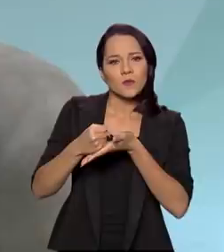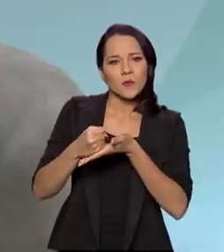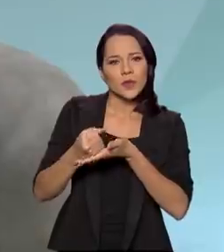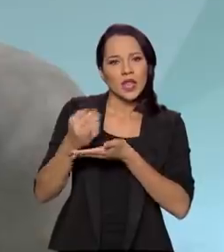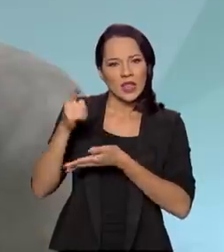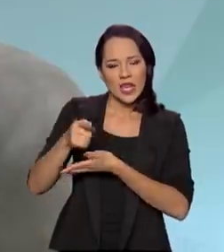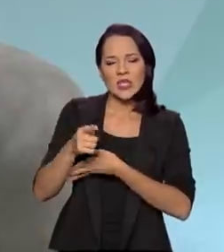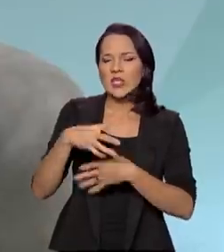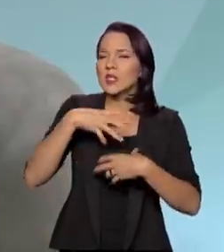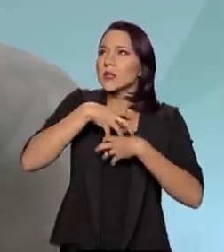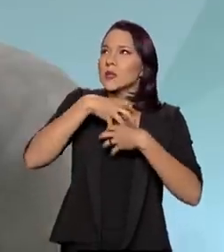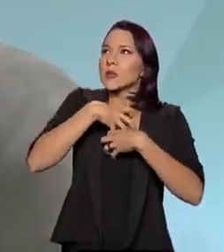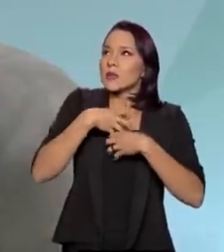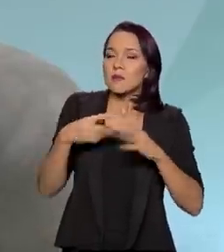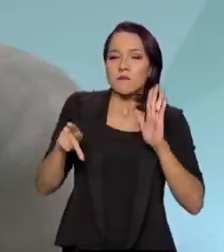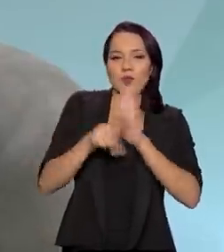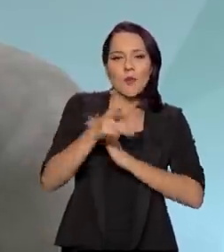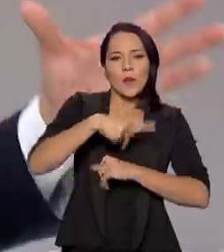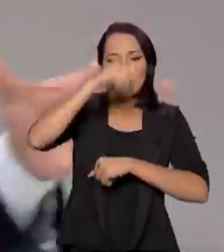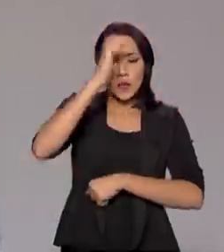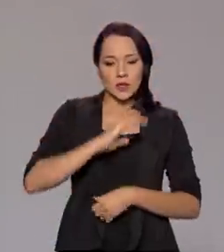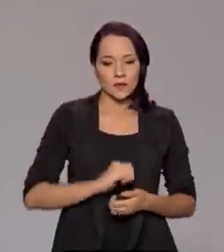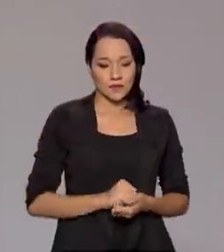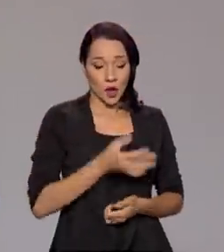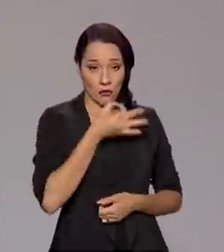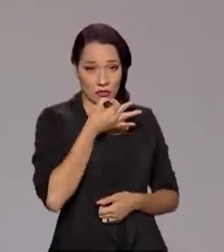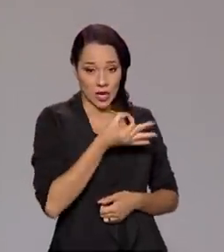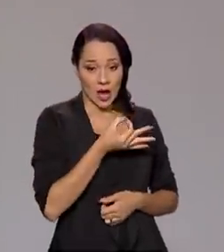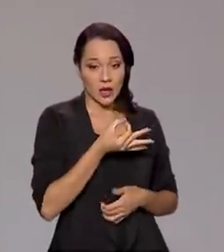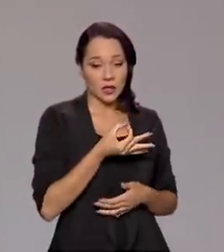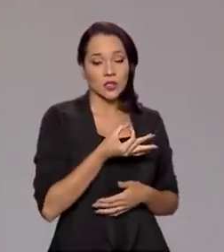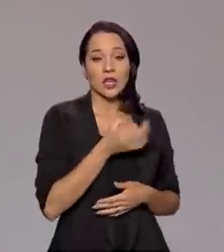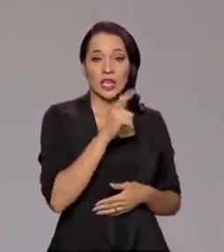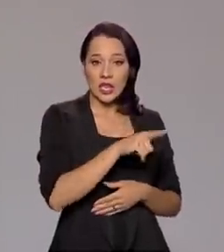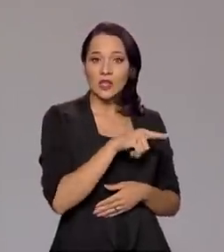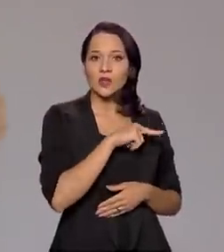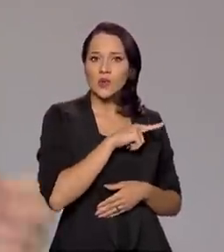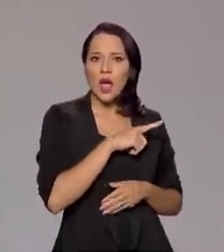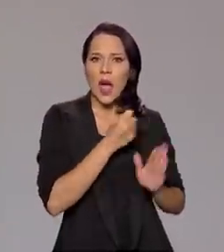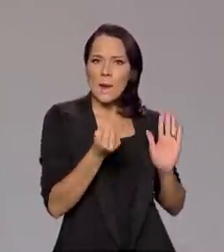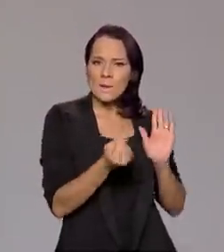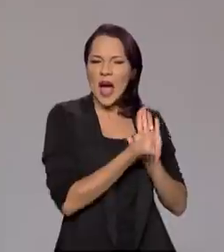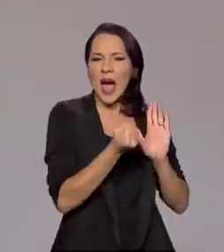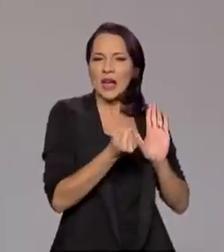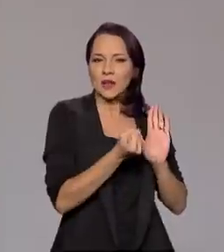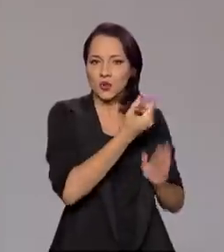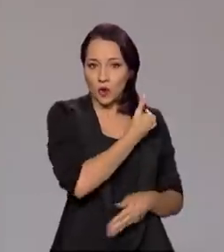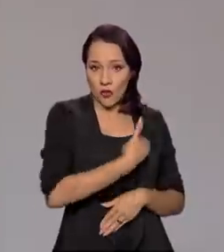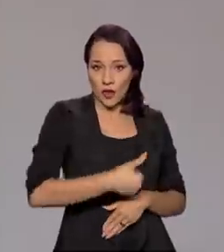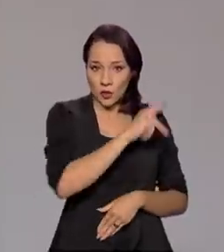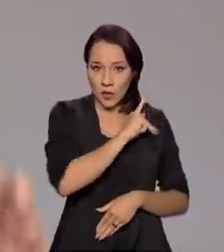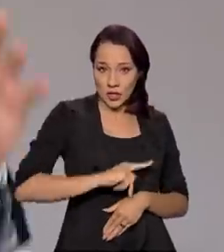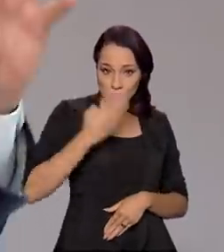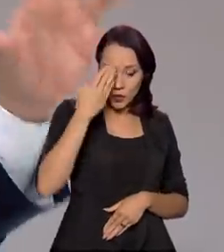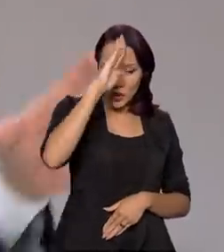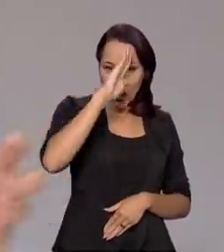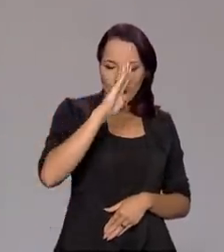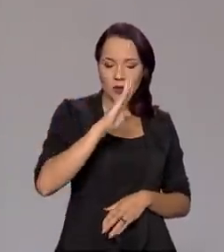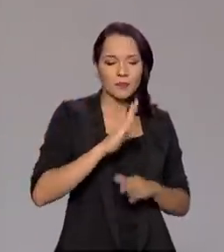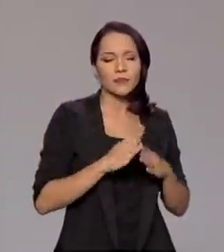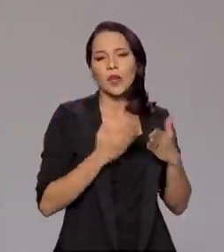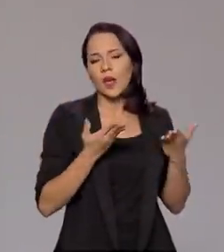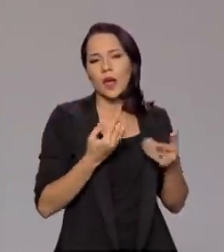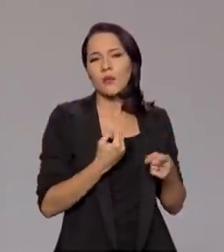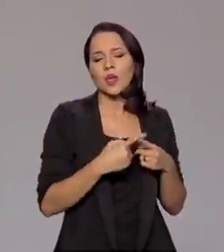espírito de brasilidade. E o senhor considera que essa é uma marca do governo do presidente Jair Bolsonaro, quer dizer,